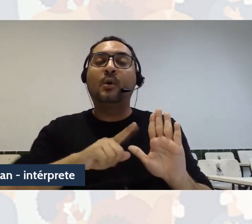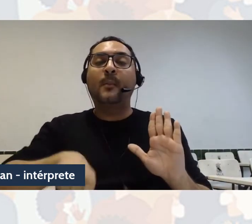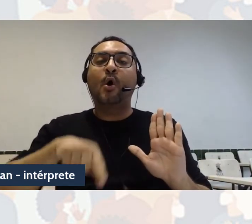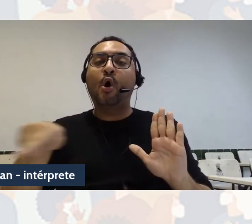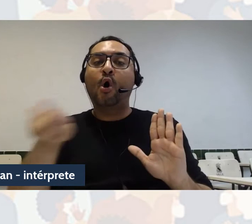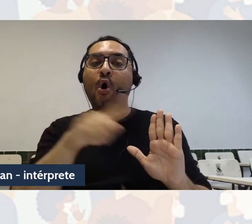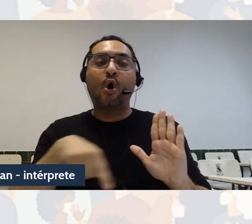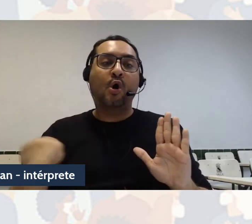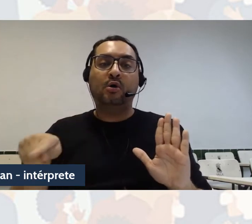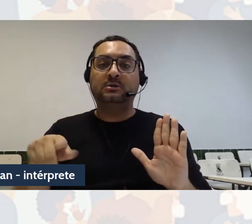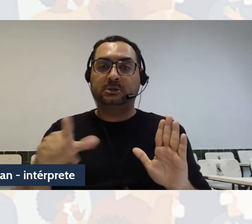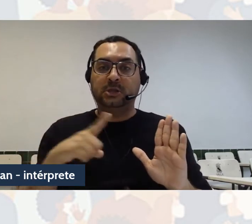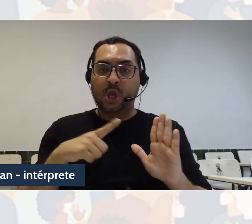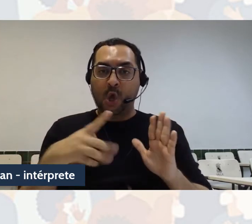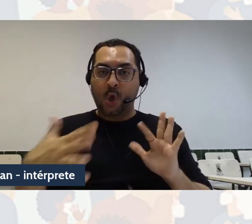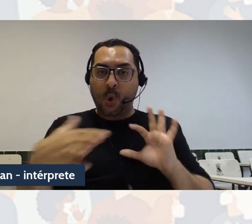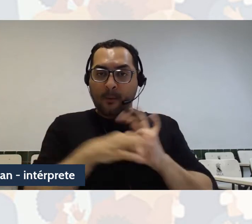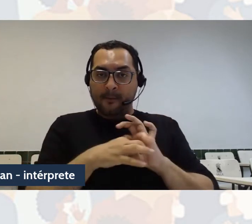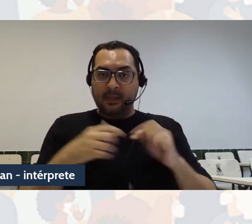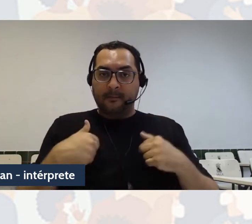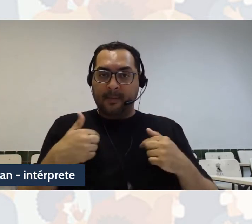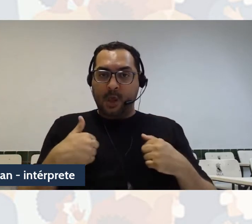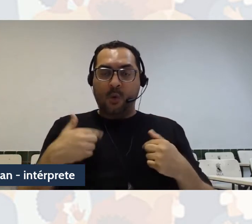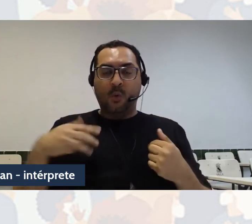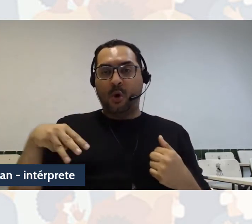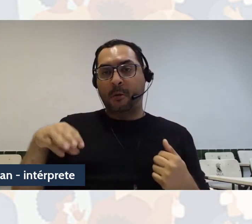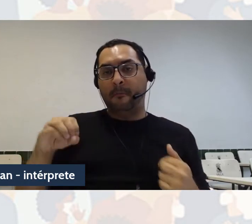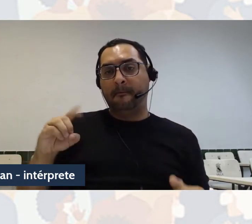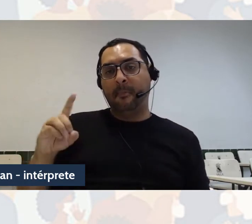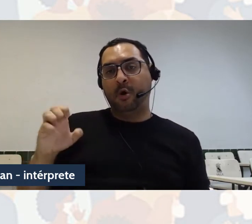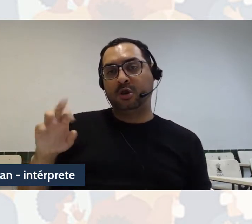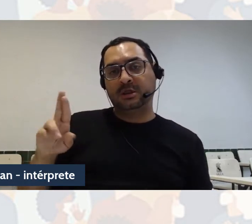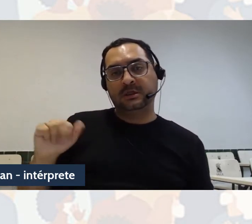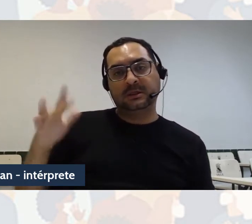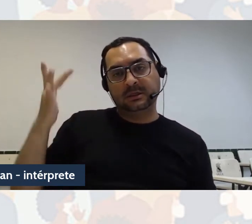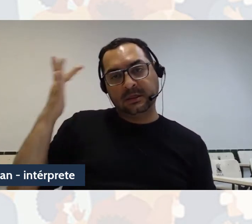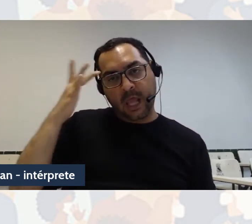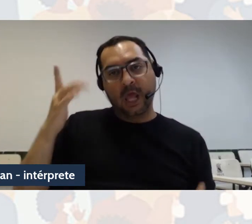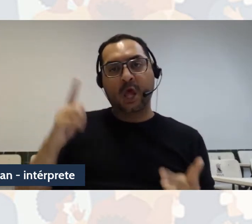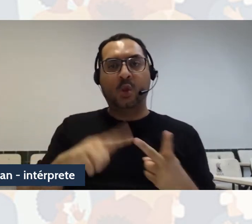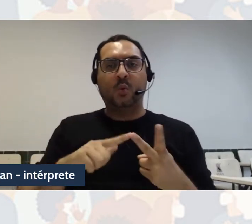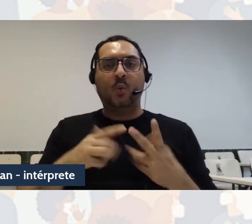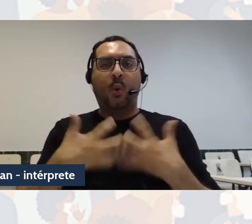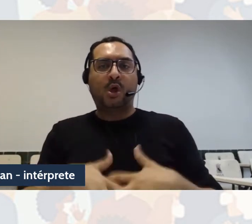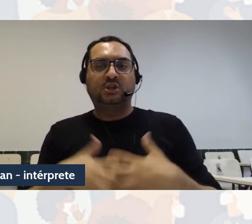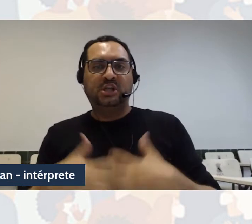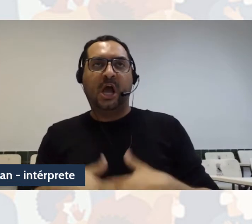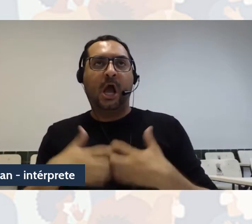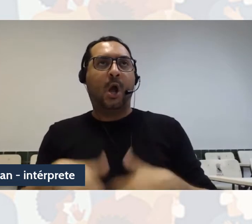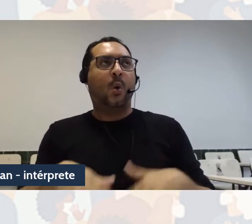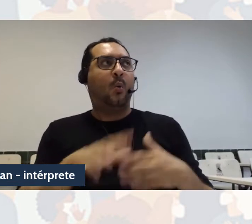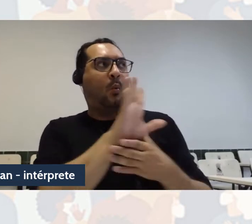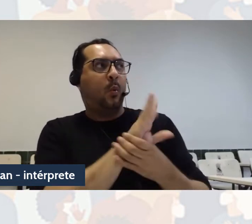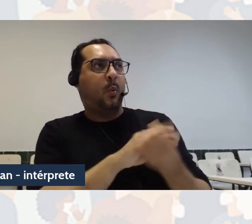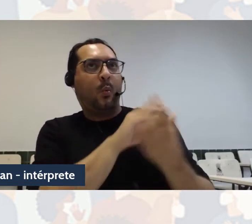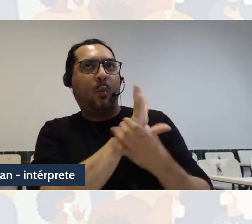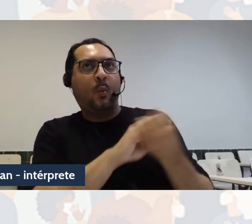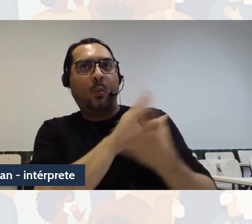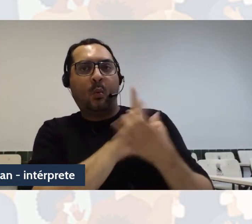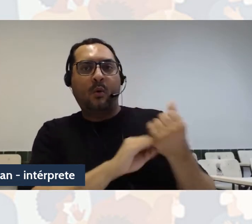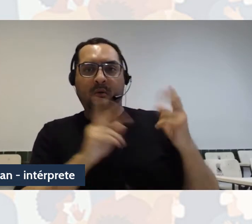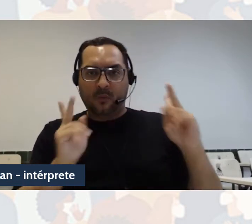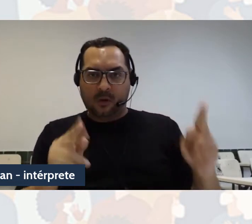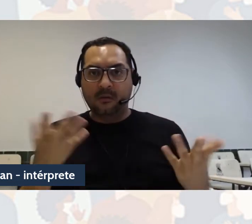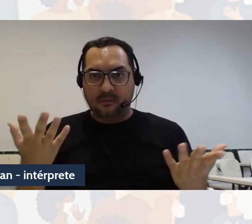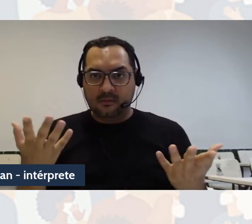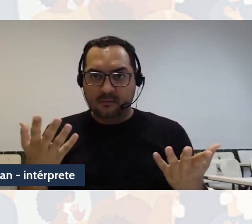estão muito afinados com esse projeto da modernidade, colonialidade, dessa racionalidade única. Por isso, é importante